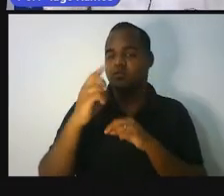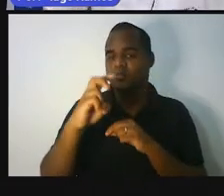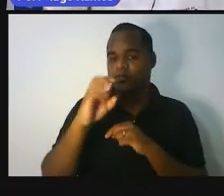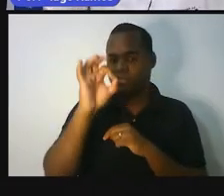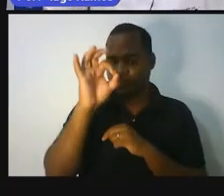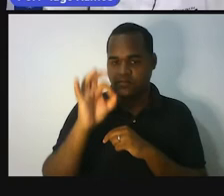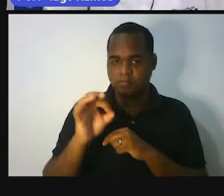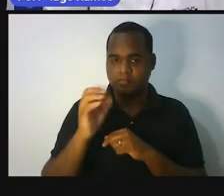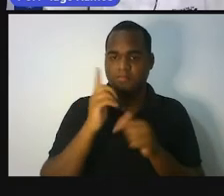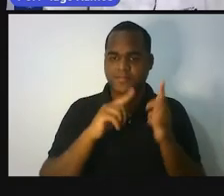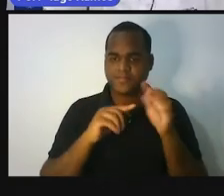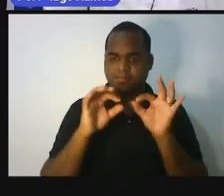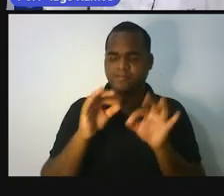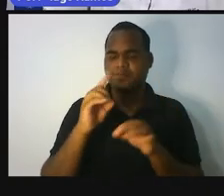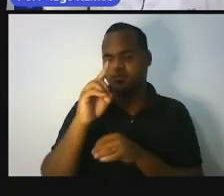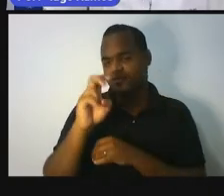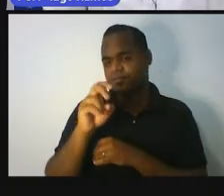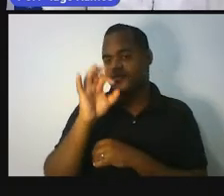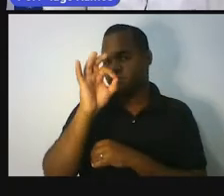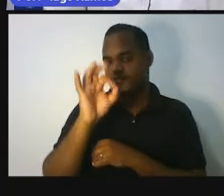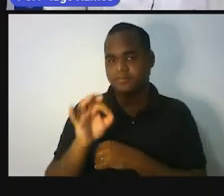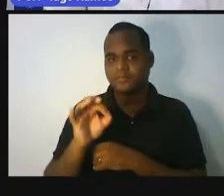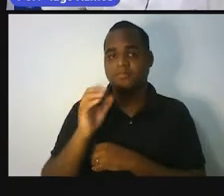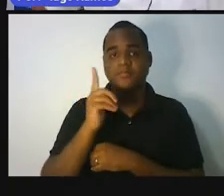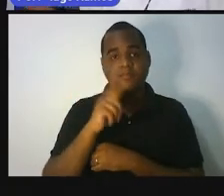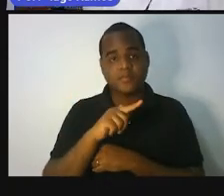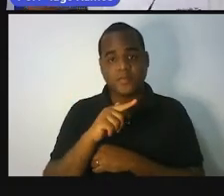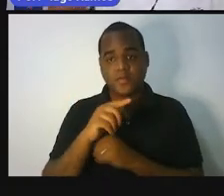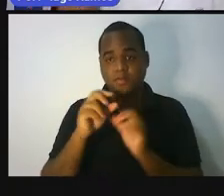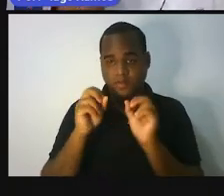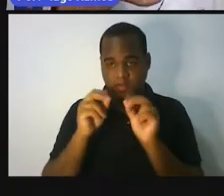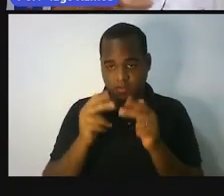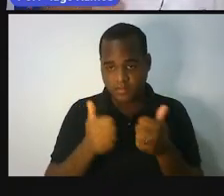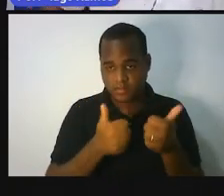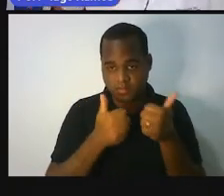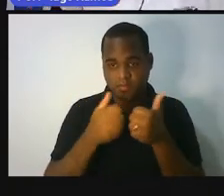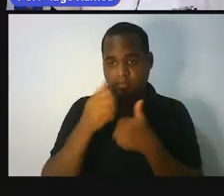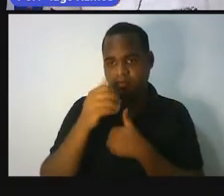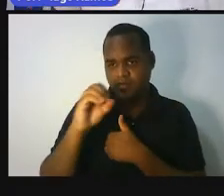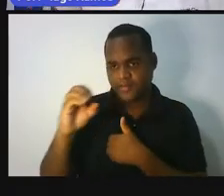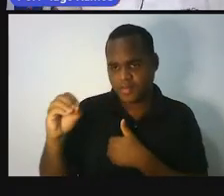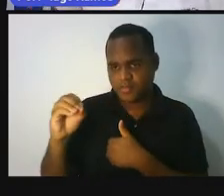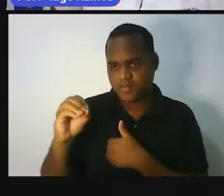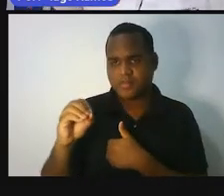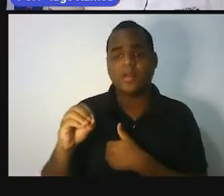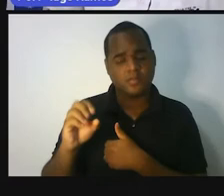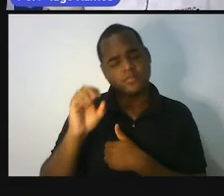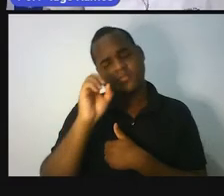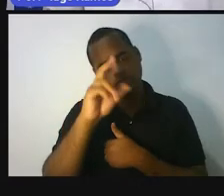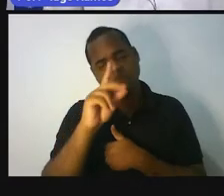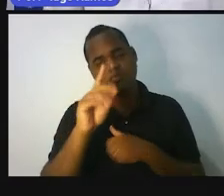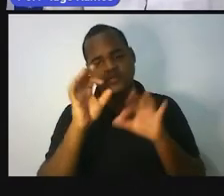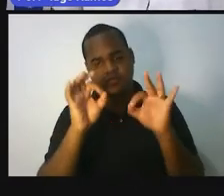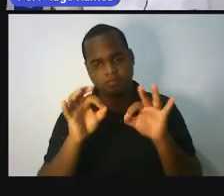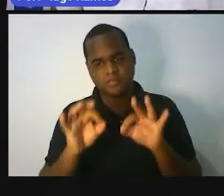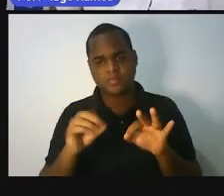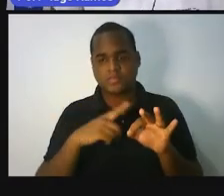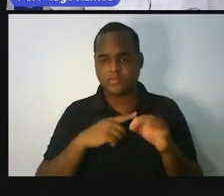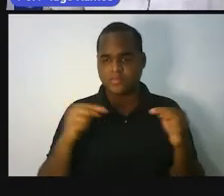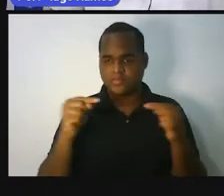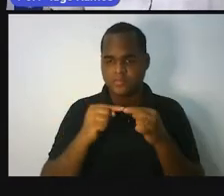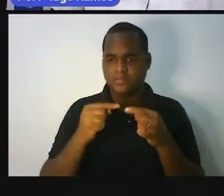cento, é quinze dividido por cem? Exatamente. Sério, professor?